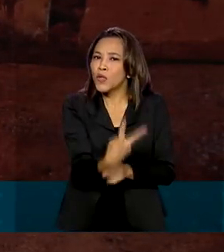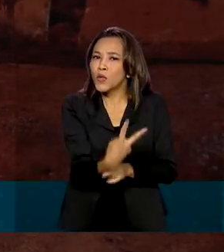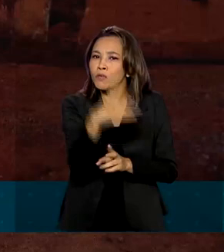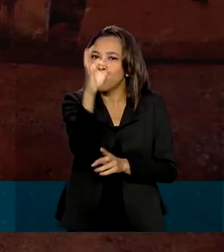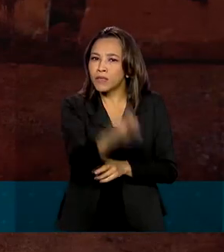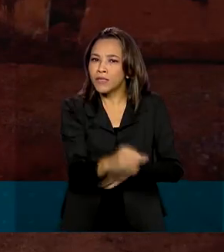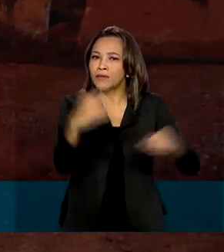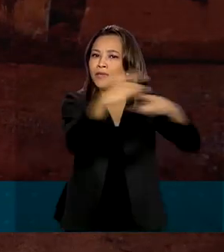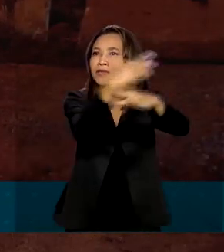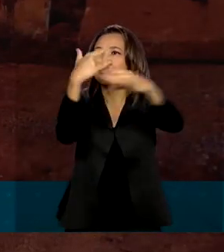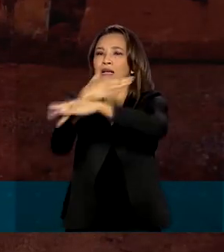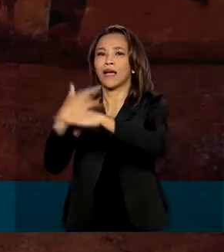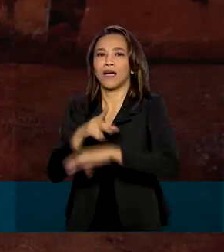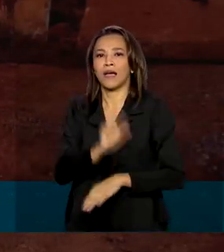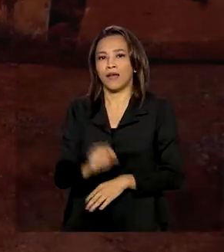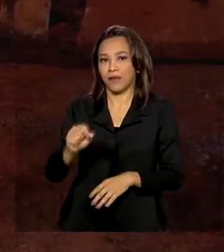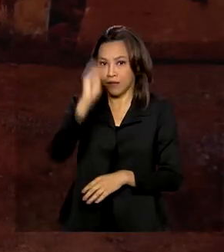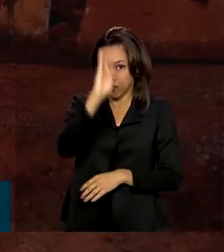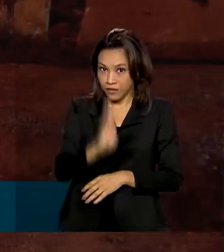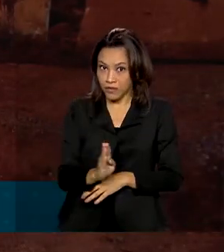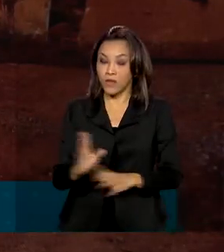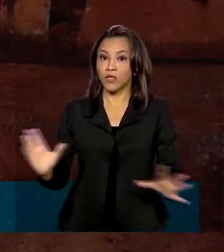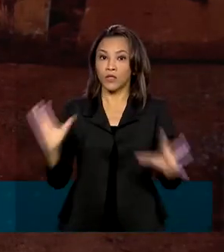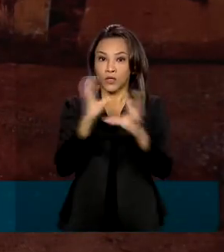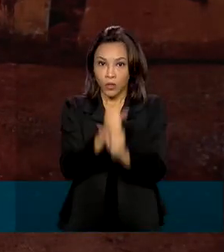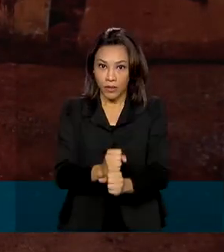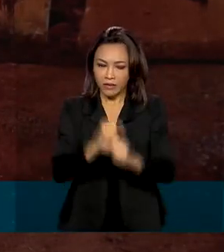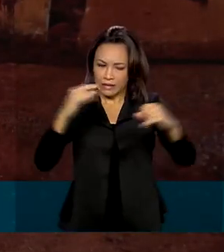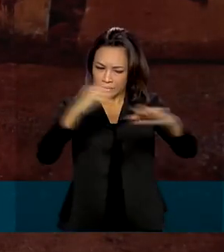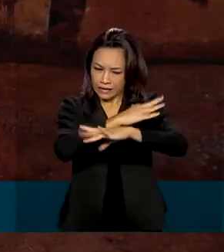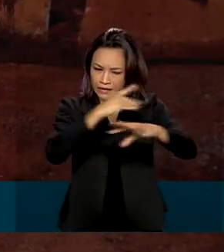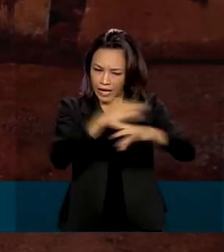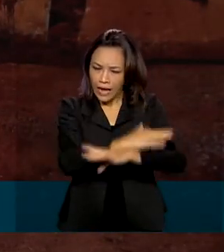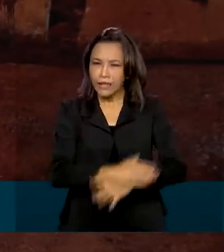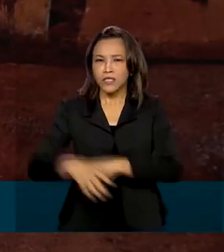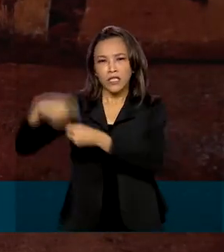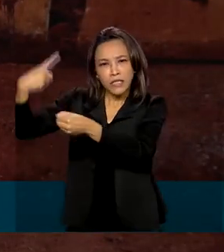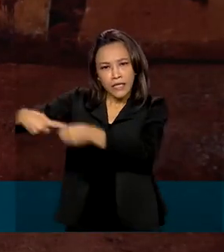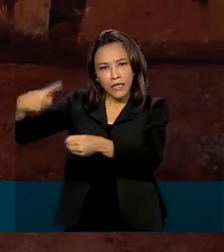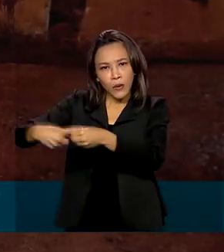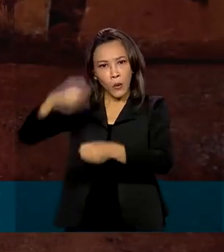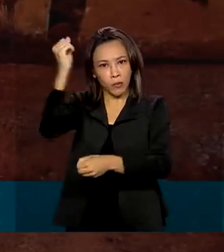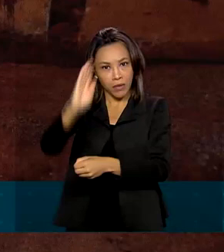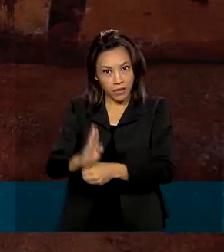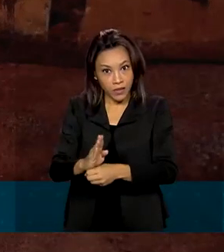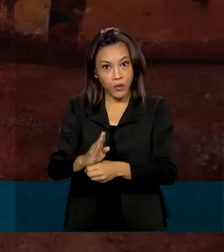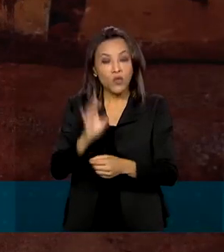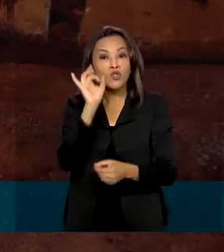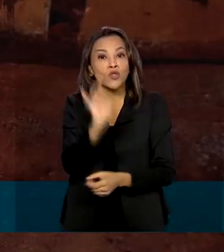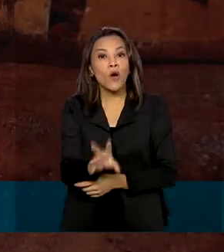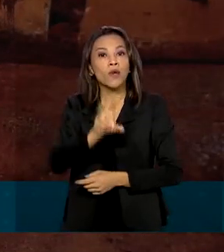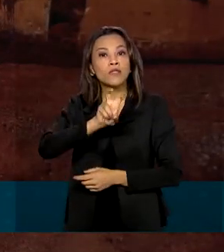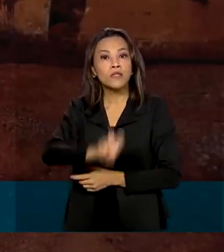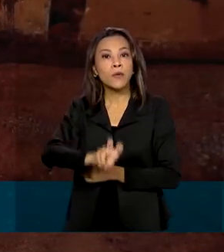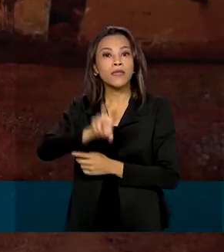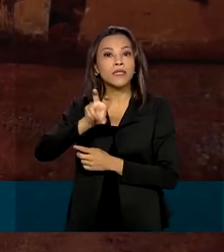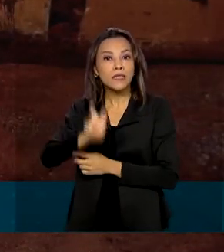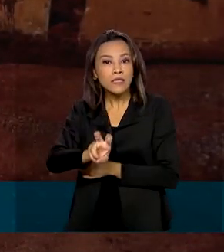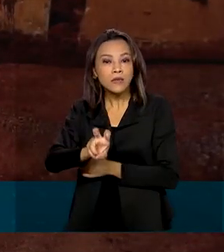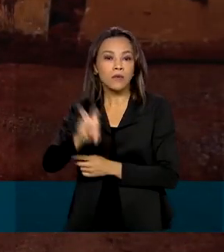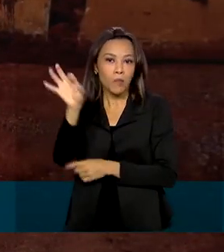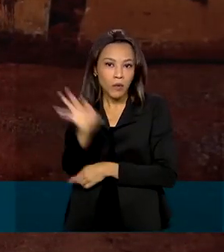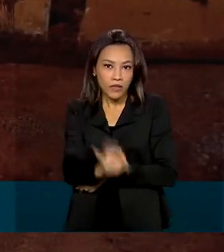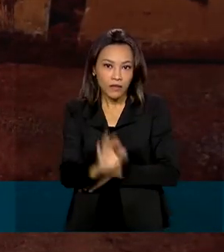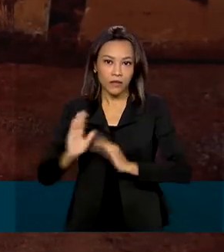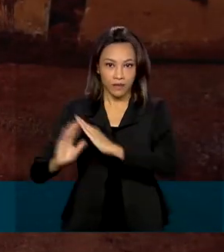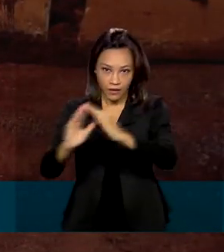urbanas do país. Somando regiões metropolitanas com o interior do Brasil, apenas 55% das